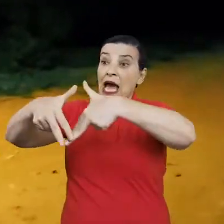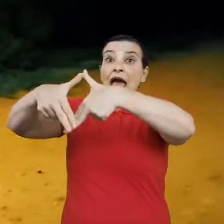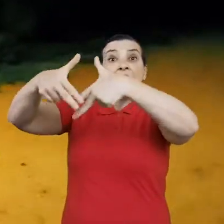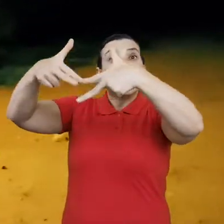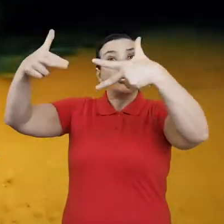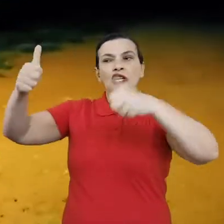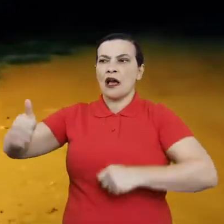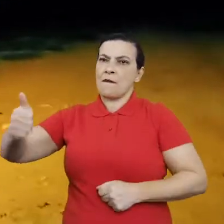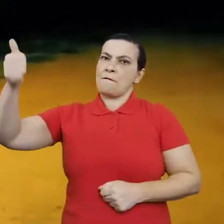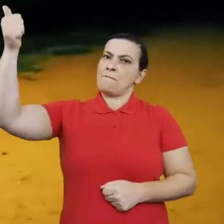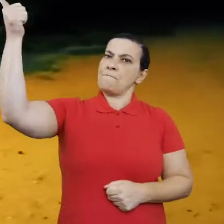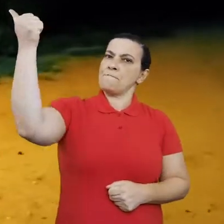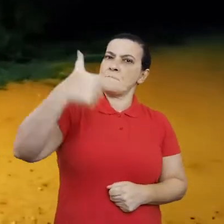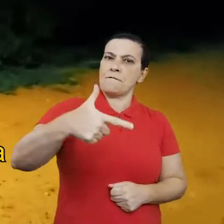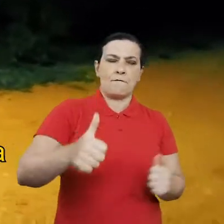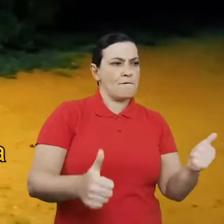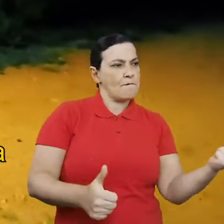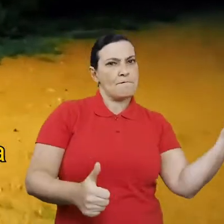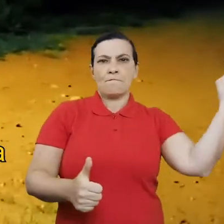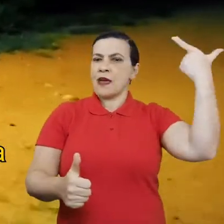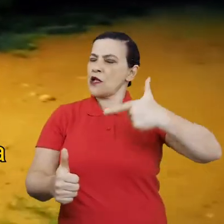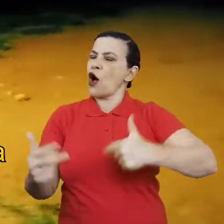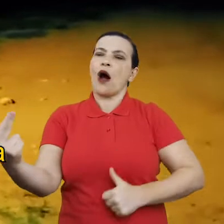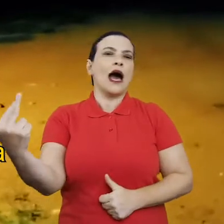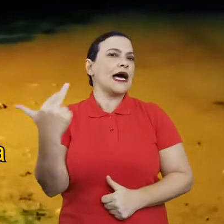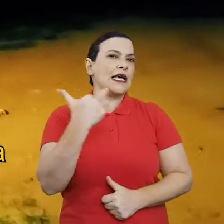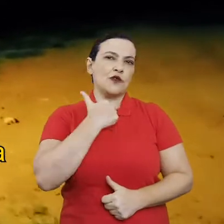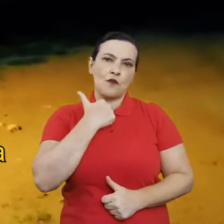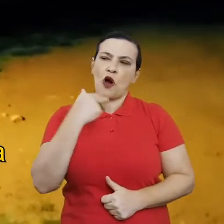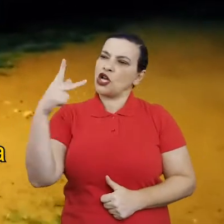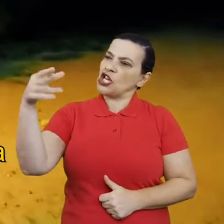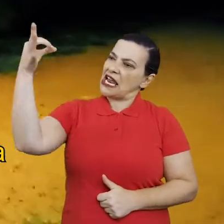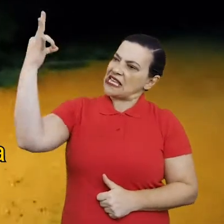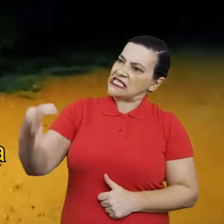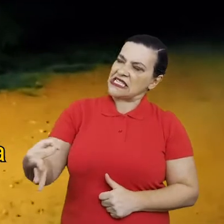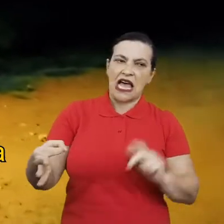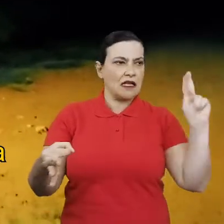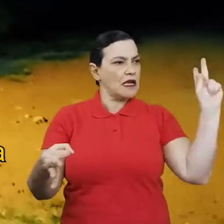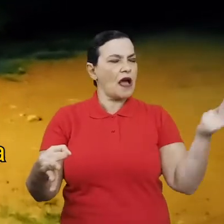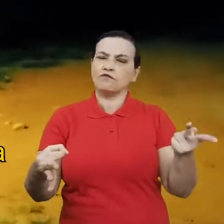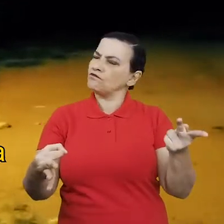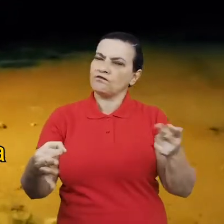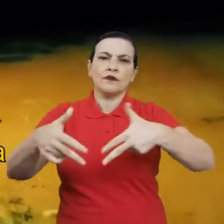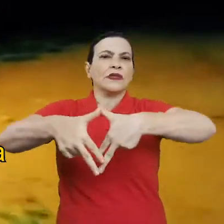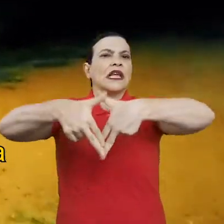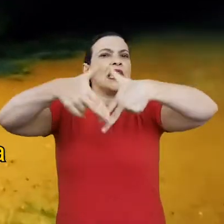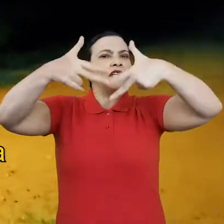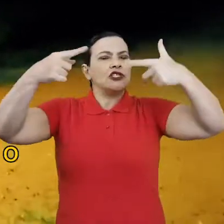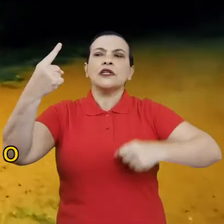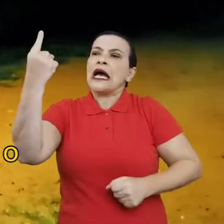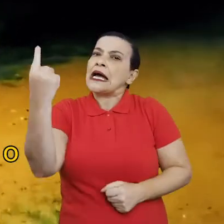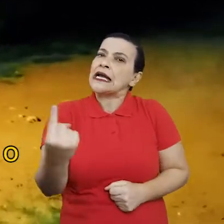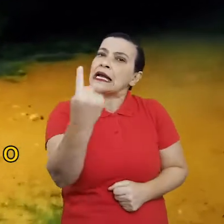dizer que a sua forma é melhor do que a da outra, ou que está certo ou errado, porque cada etnia tem a sua forma específica de